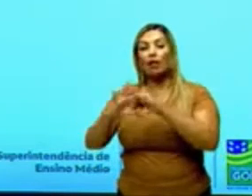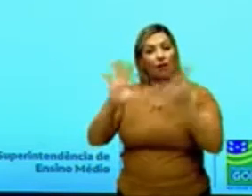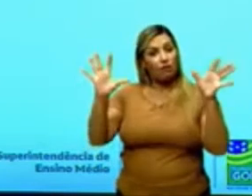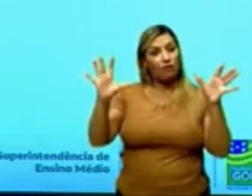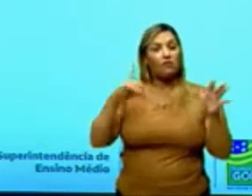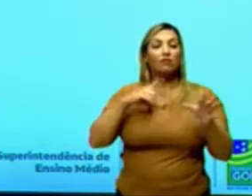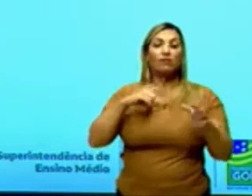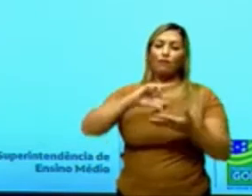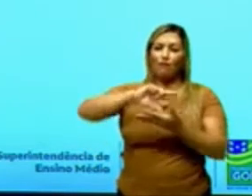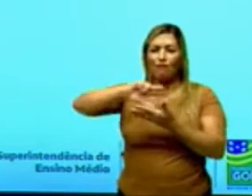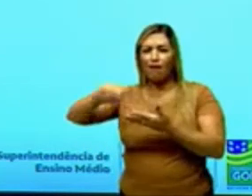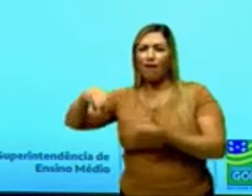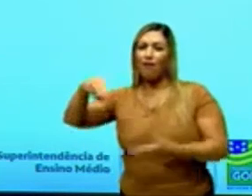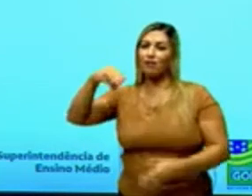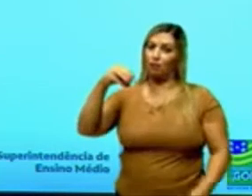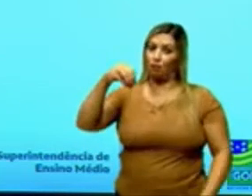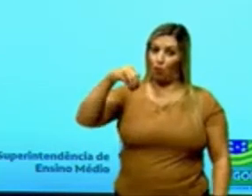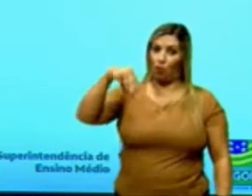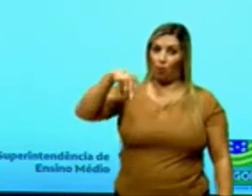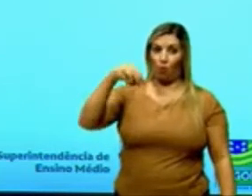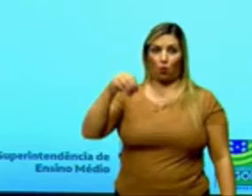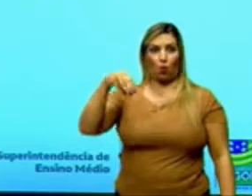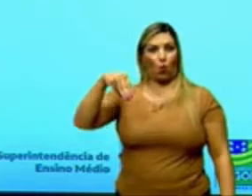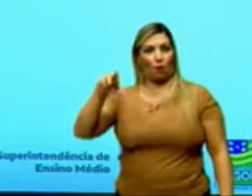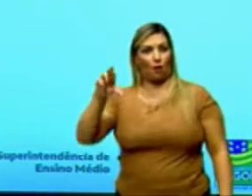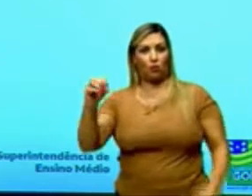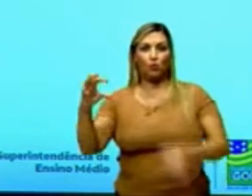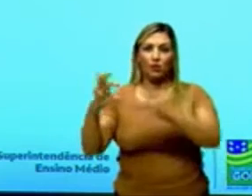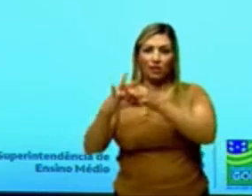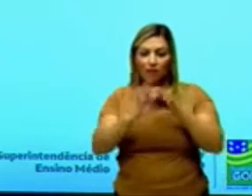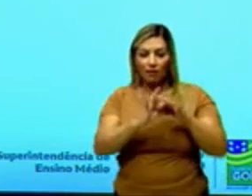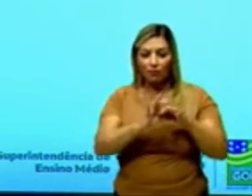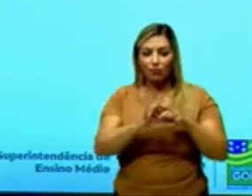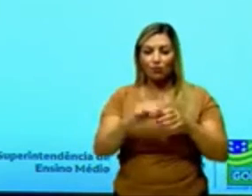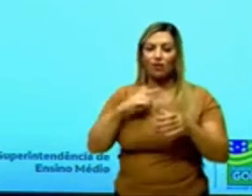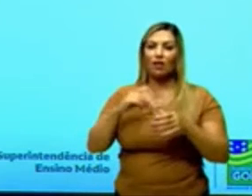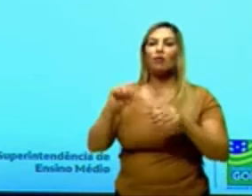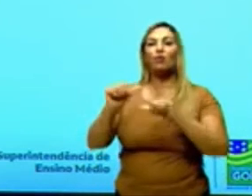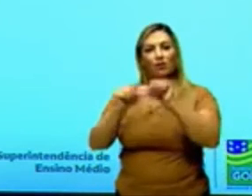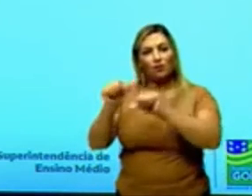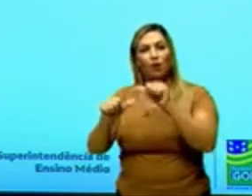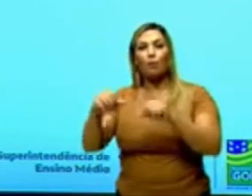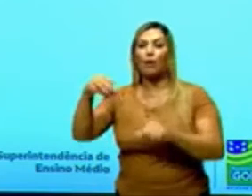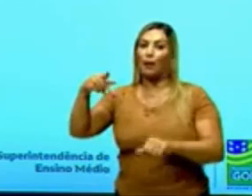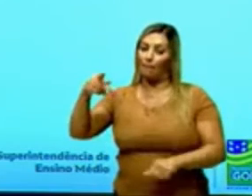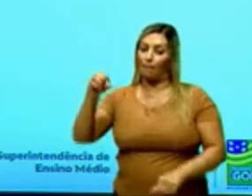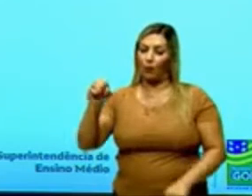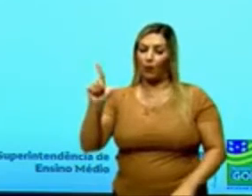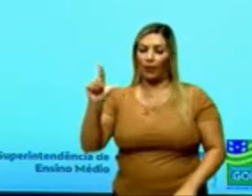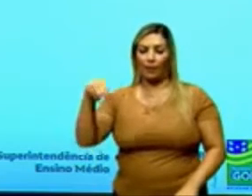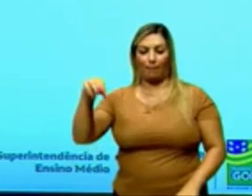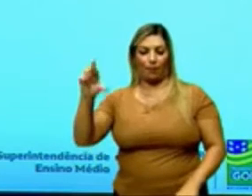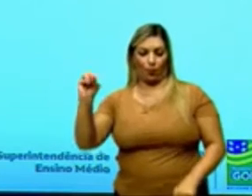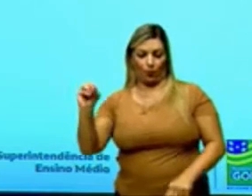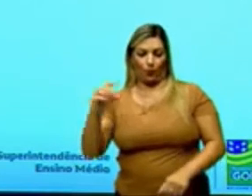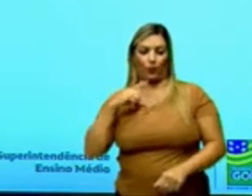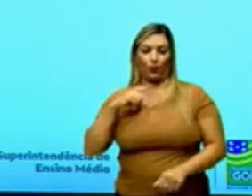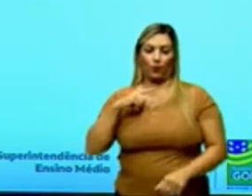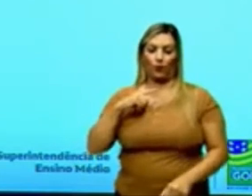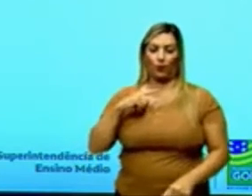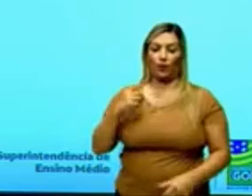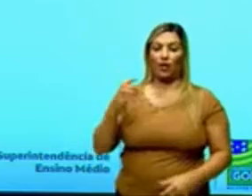vários monômeros ligados. E aí eu vou formar o polímero, né. Aqui então, olha, eu tenho o eteno ou